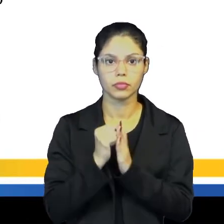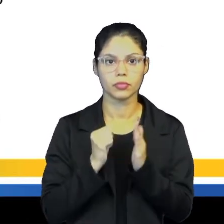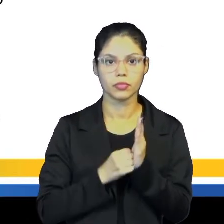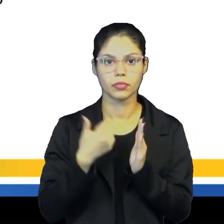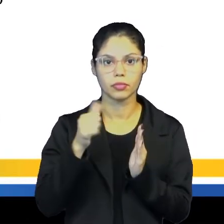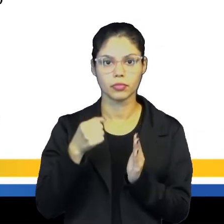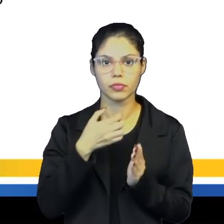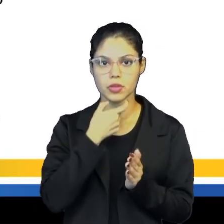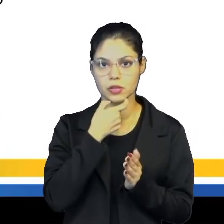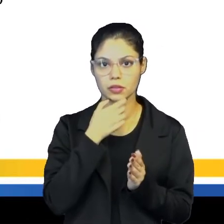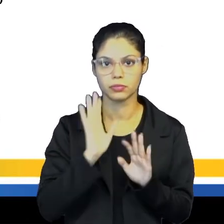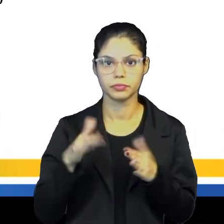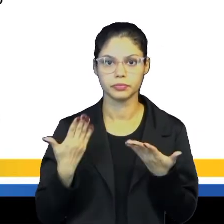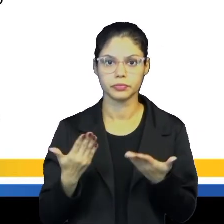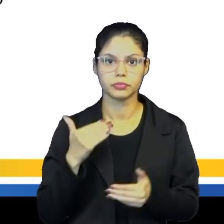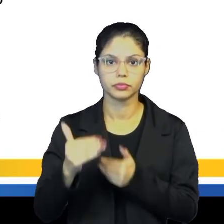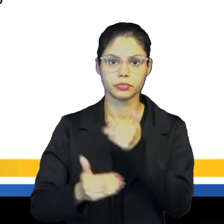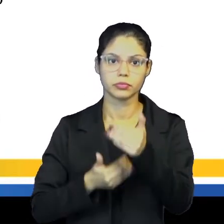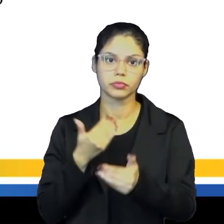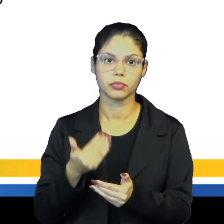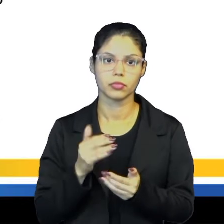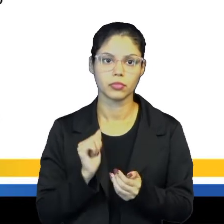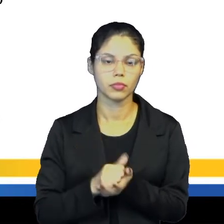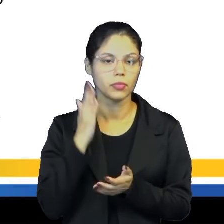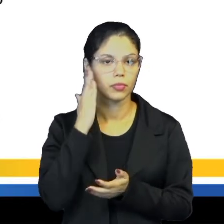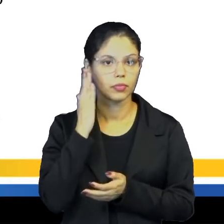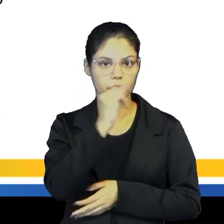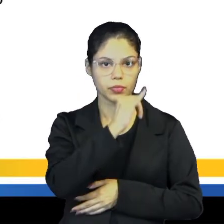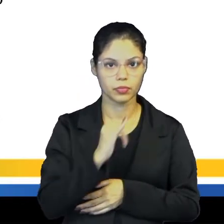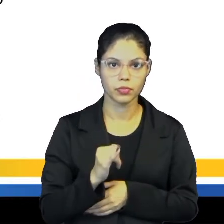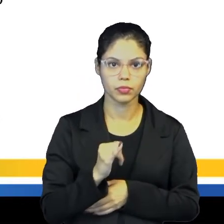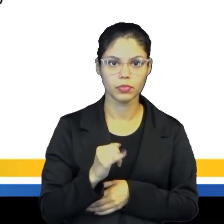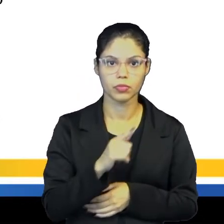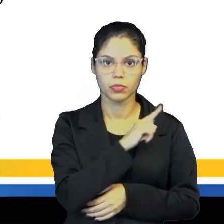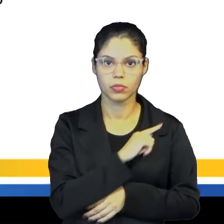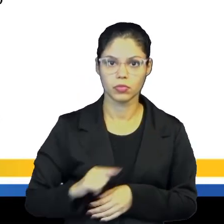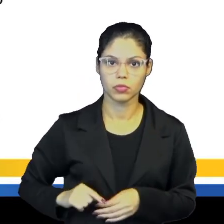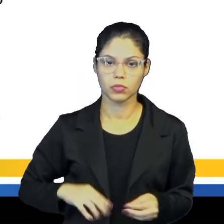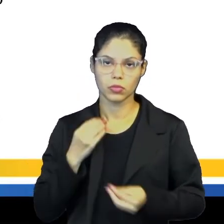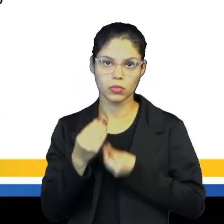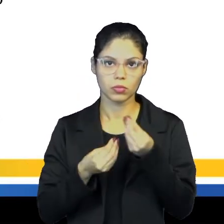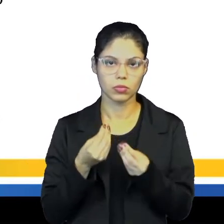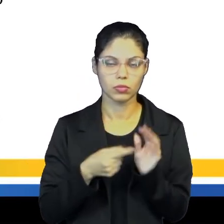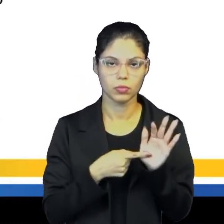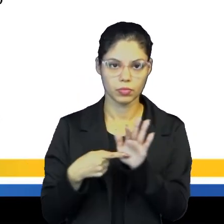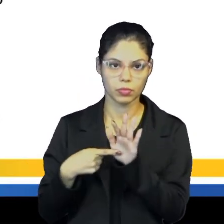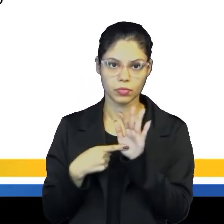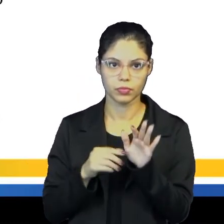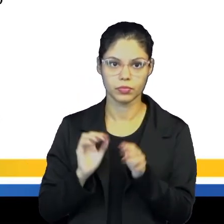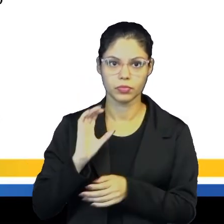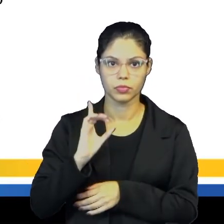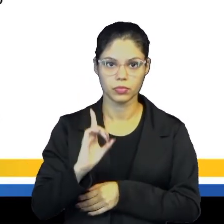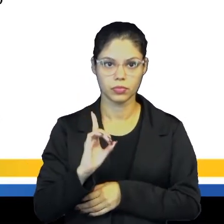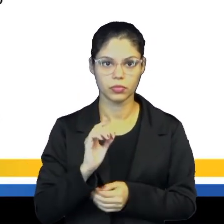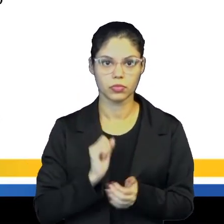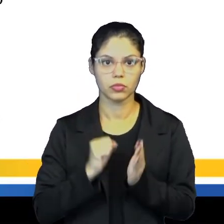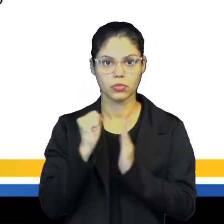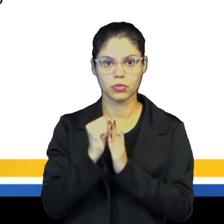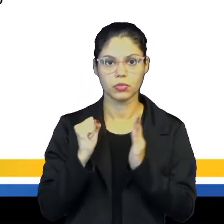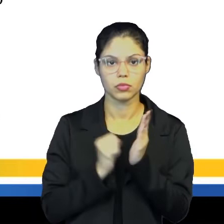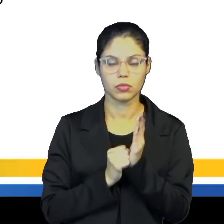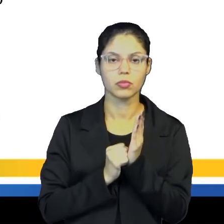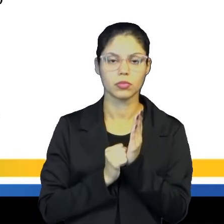XVIII, na Inglaterra, no qual foi desenvolvida a concepção iluminista do governo, como está exposta. Letra D,